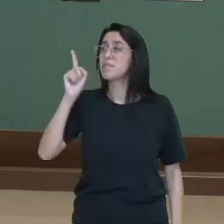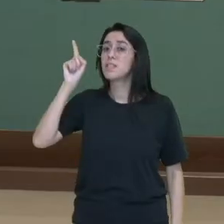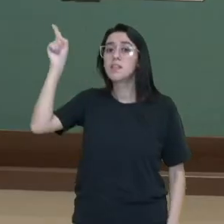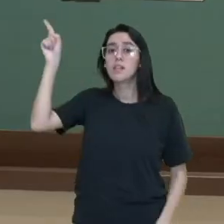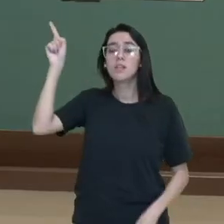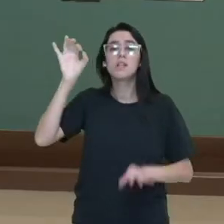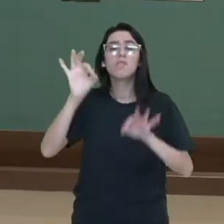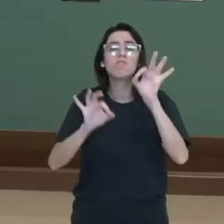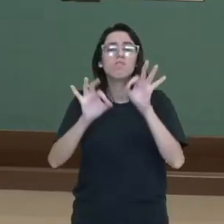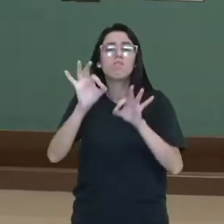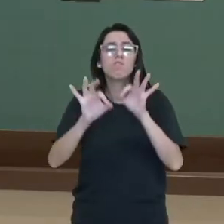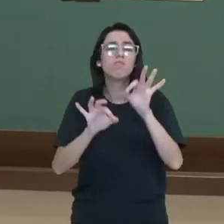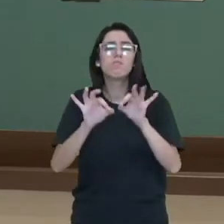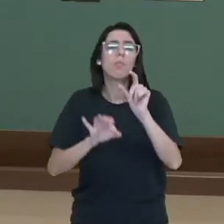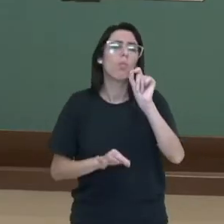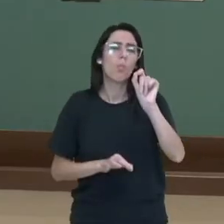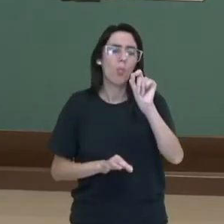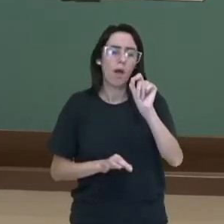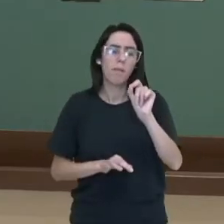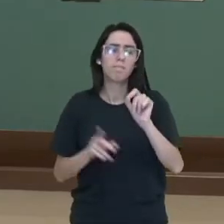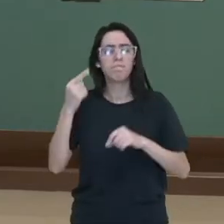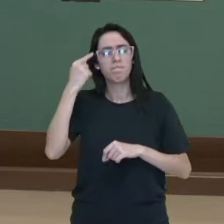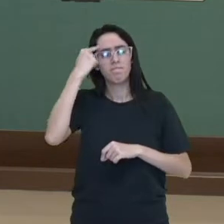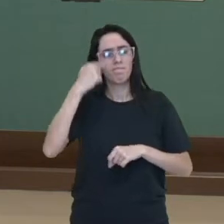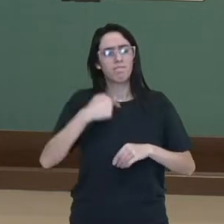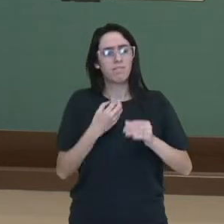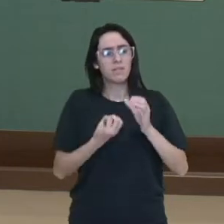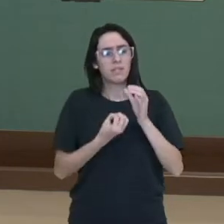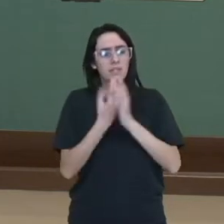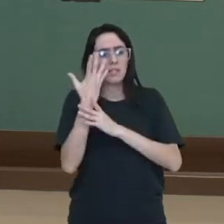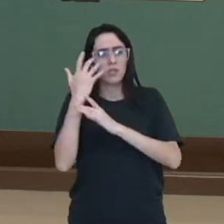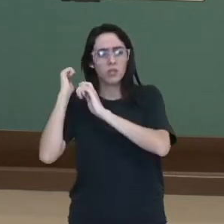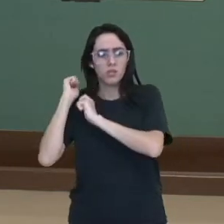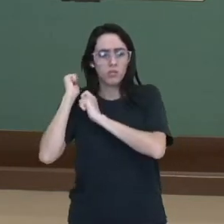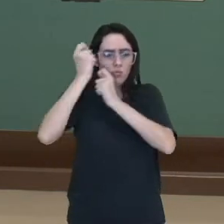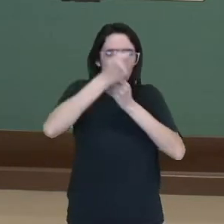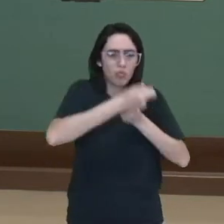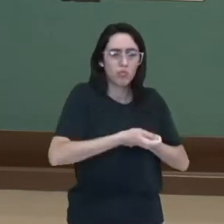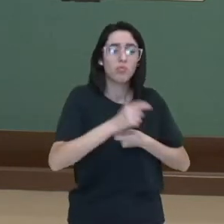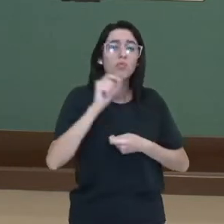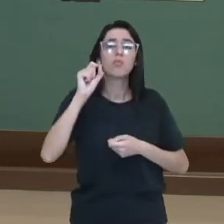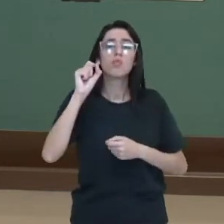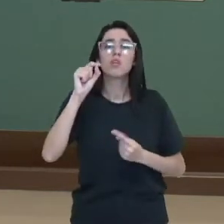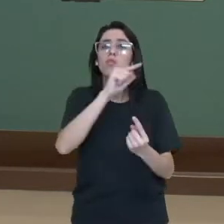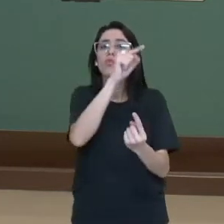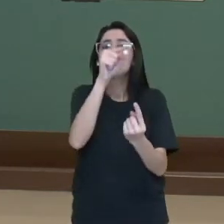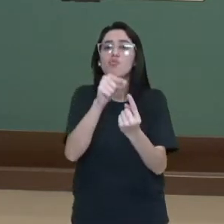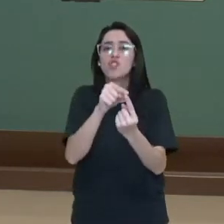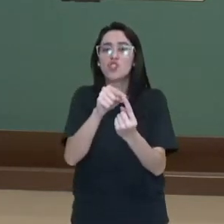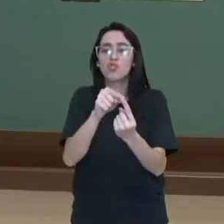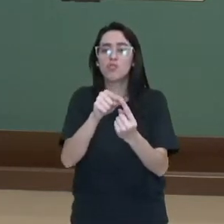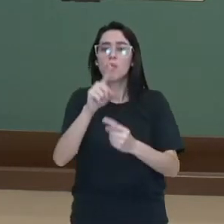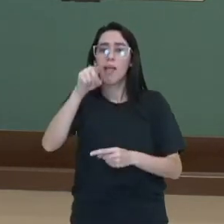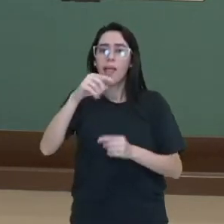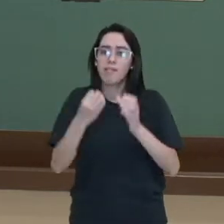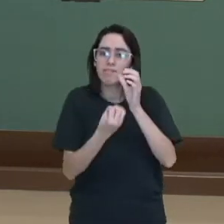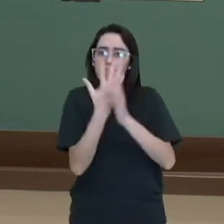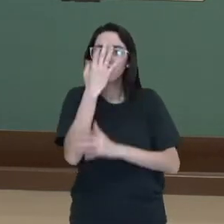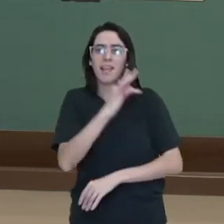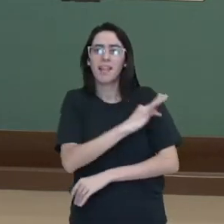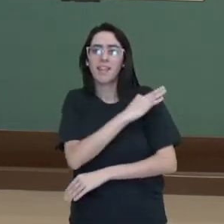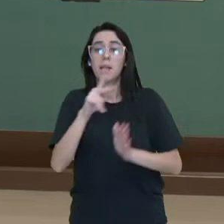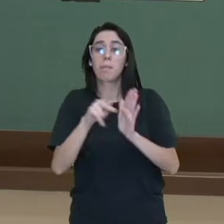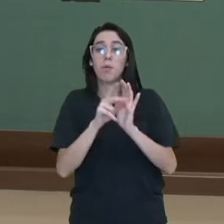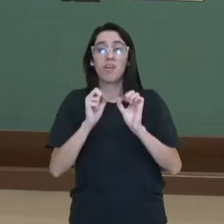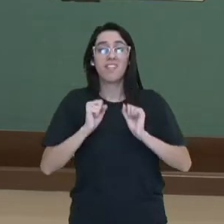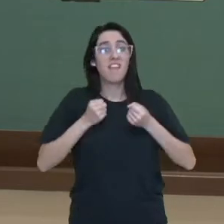era isso não. Ao criar essa arte marcial, Kano tinha como objetivo criar uma técnica de defesa